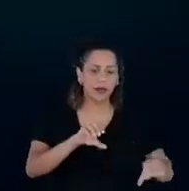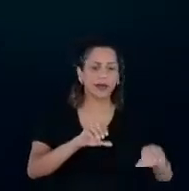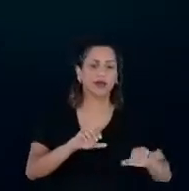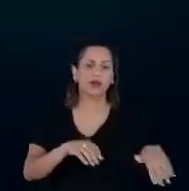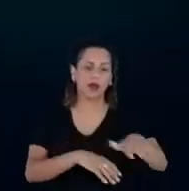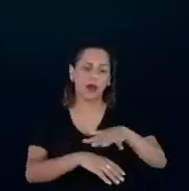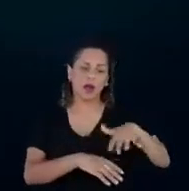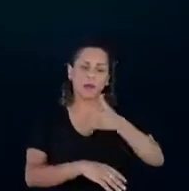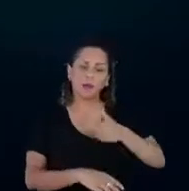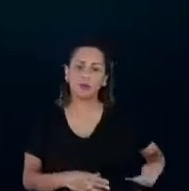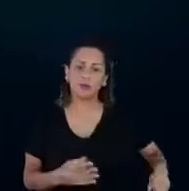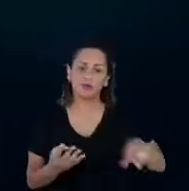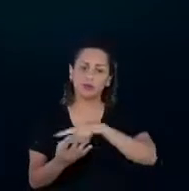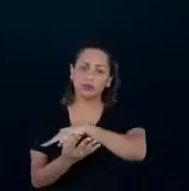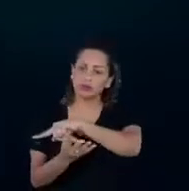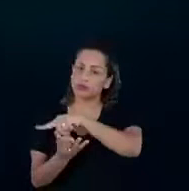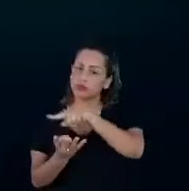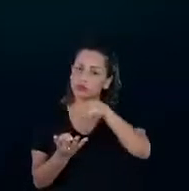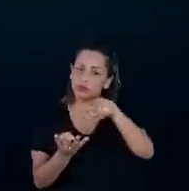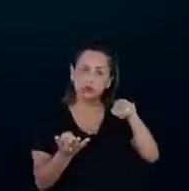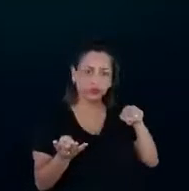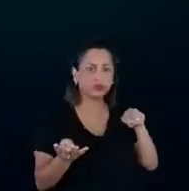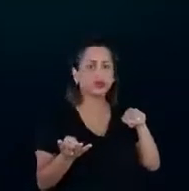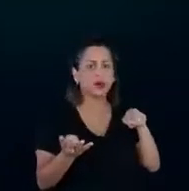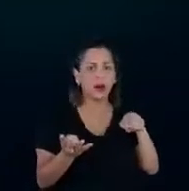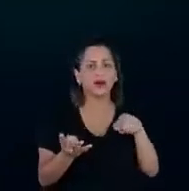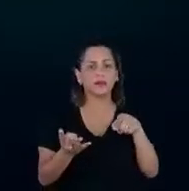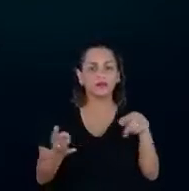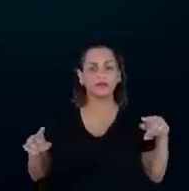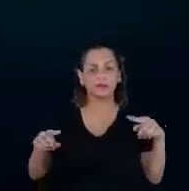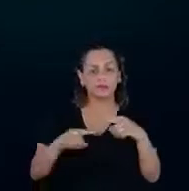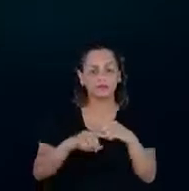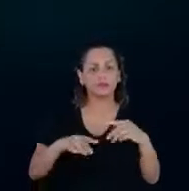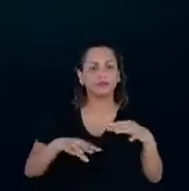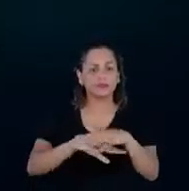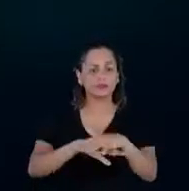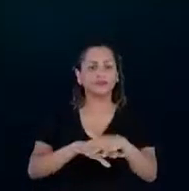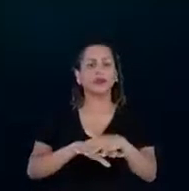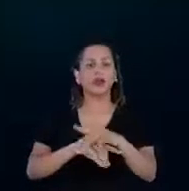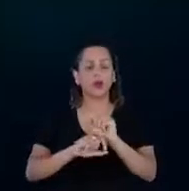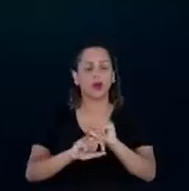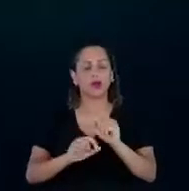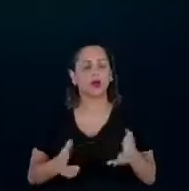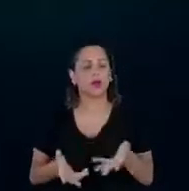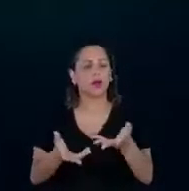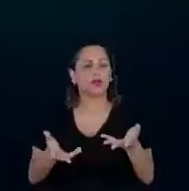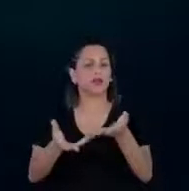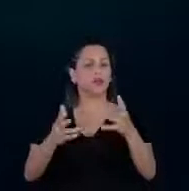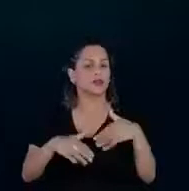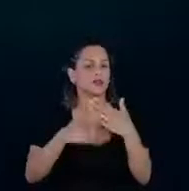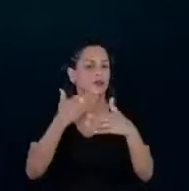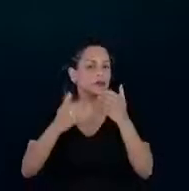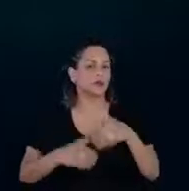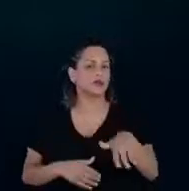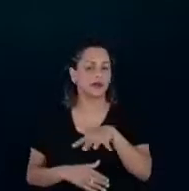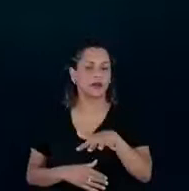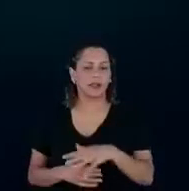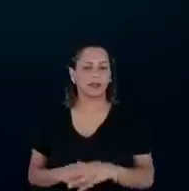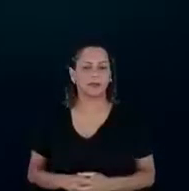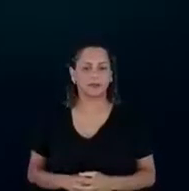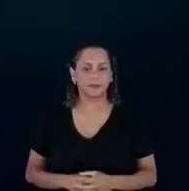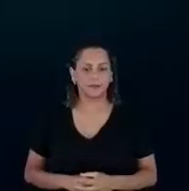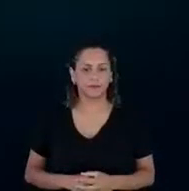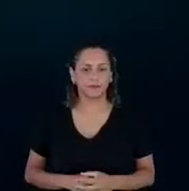transversal que contribui bastante hoje para o desenvolvimento do setor. Bem,